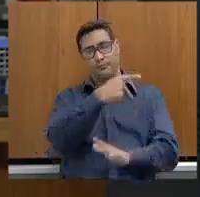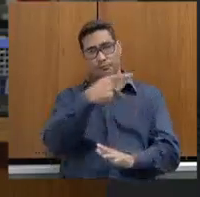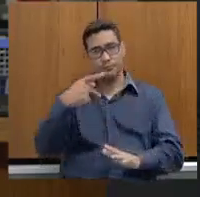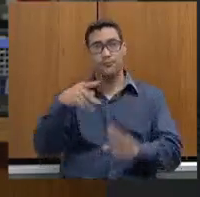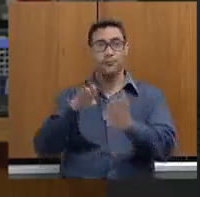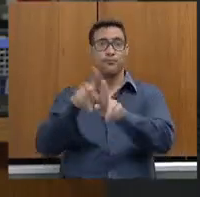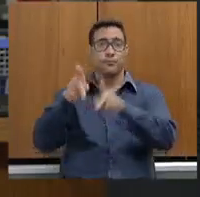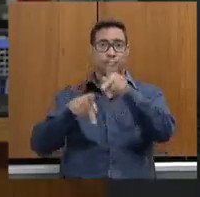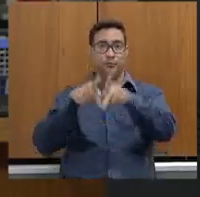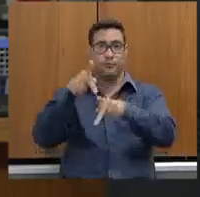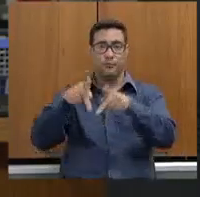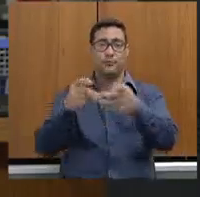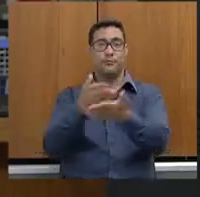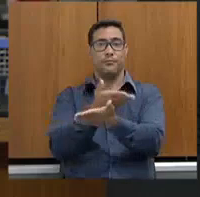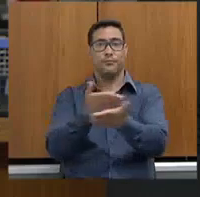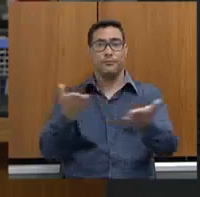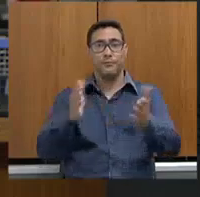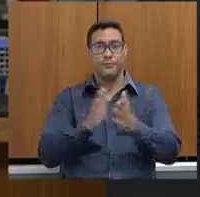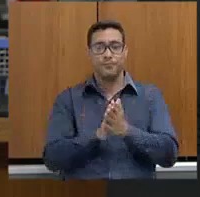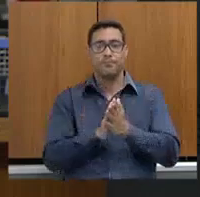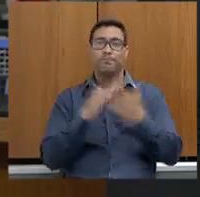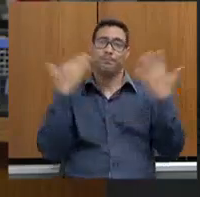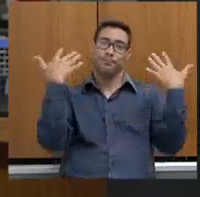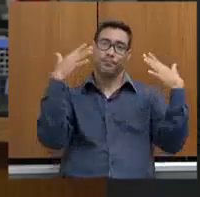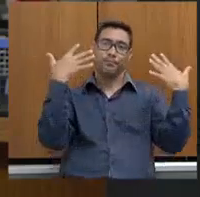dele, que é a segurança. Parabéns, Rodrigues.